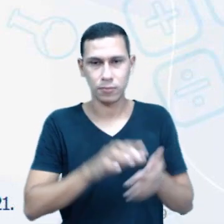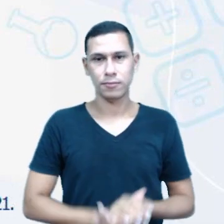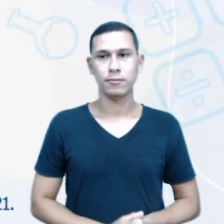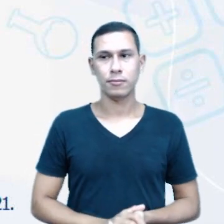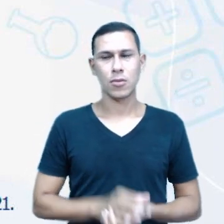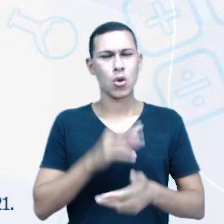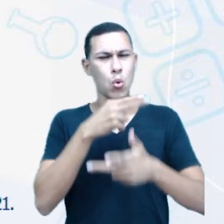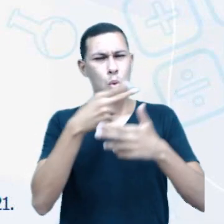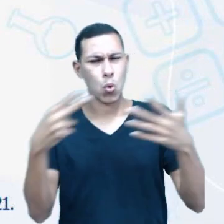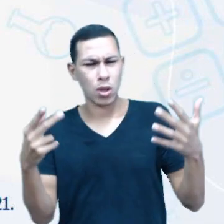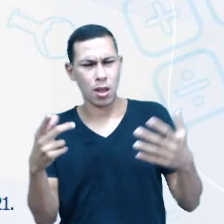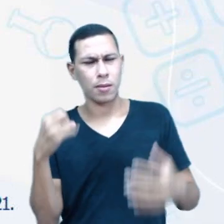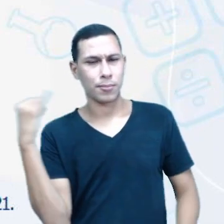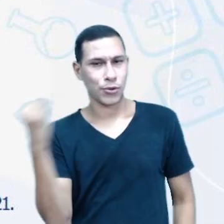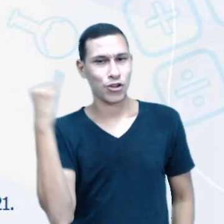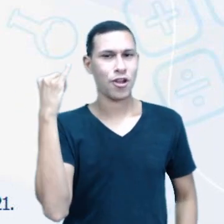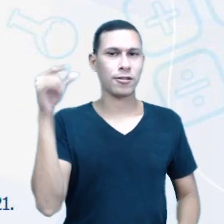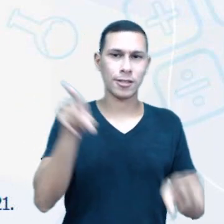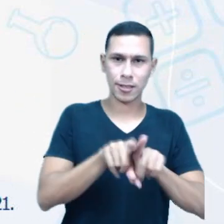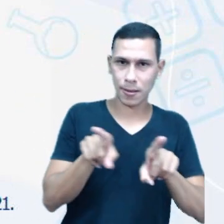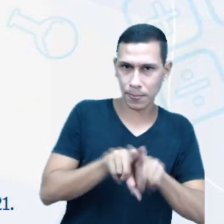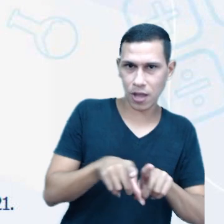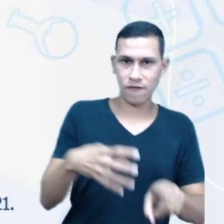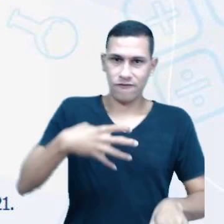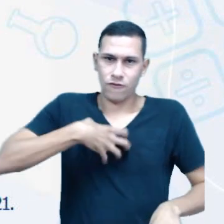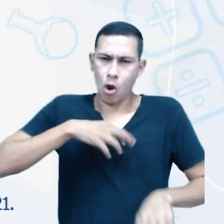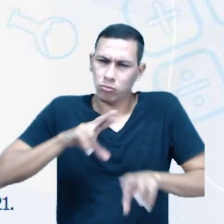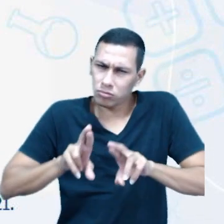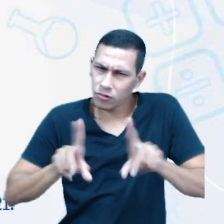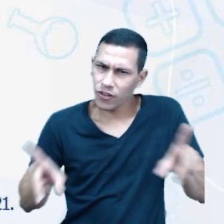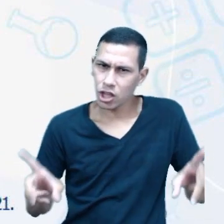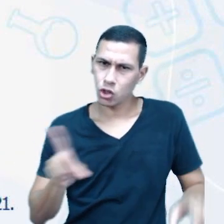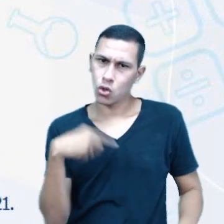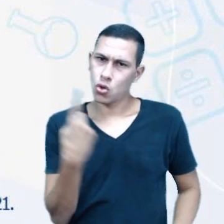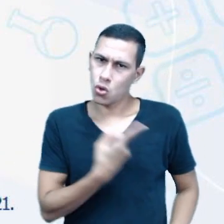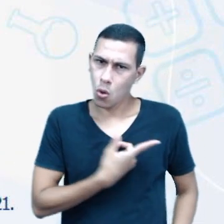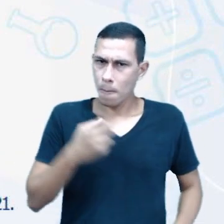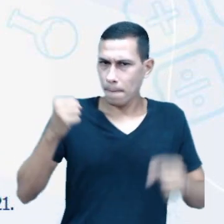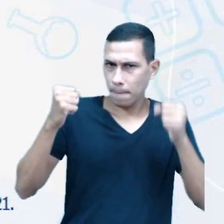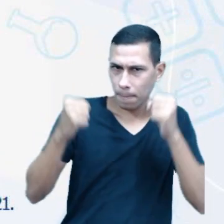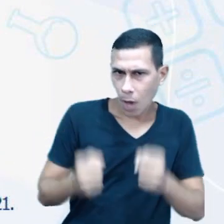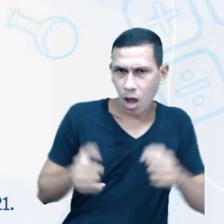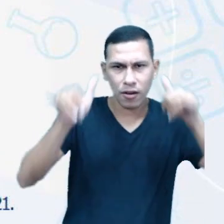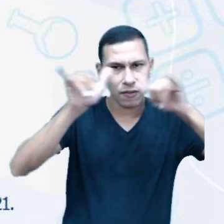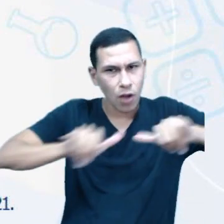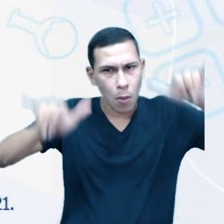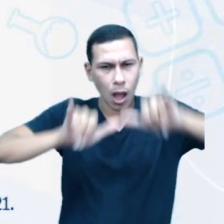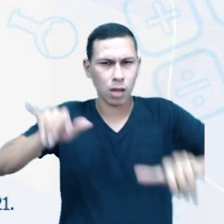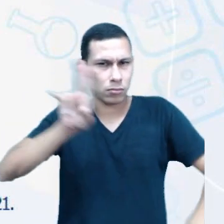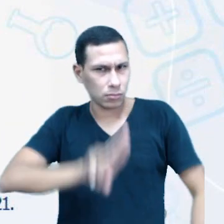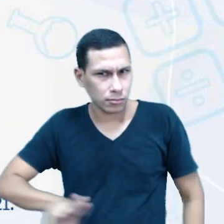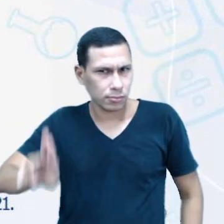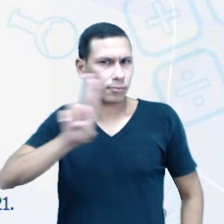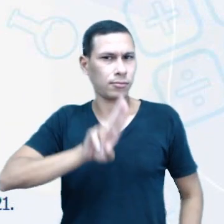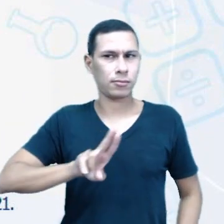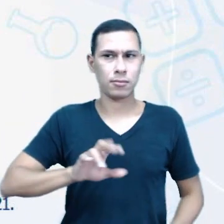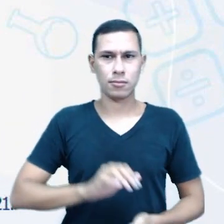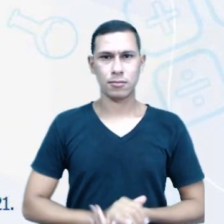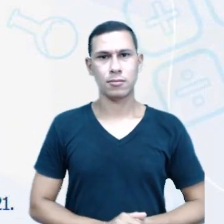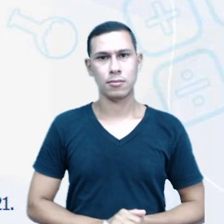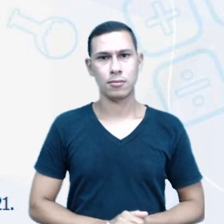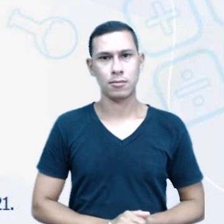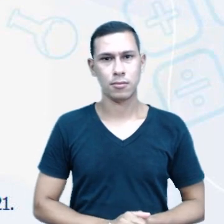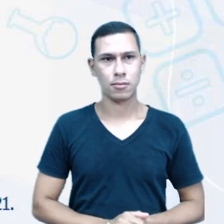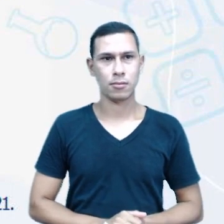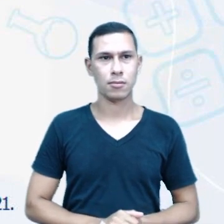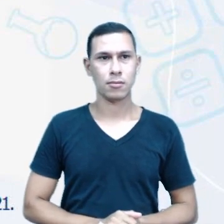que nós vimos é das diferentes formas que nós podemos tratar a informação. Aqui, nessa